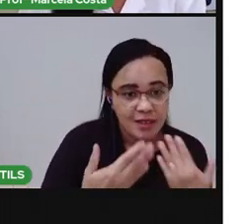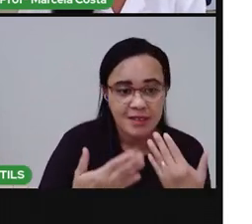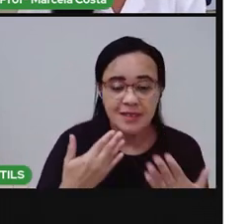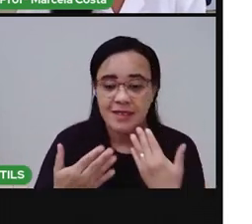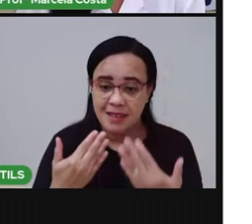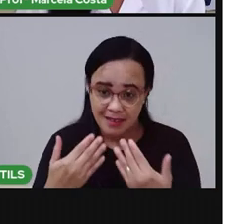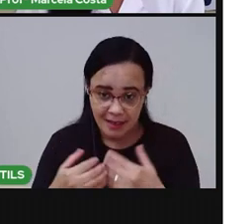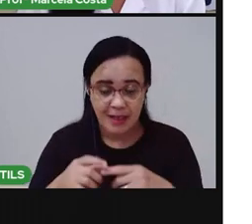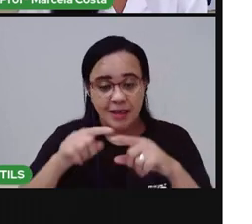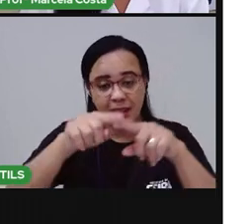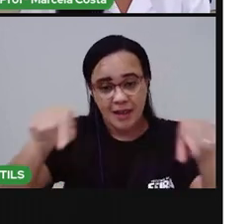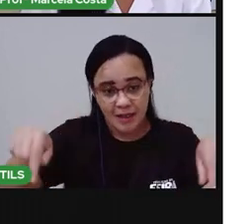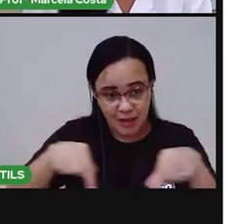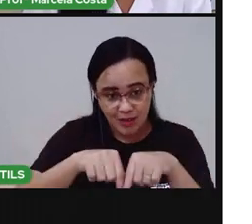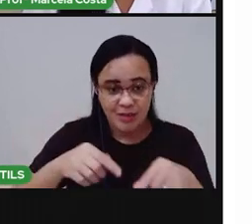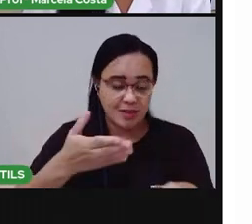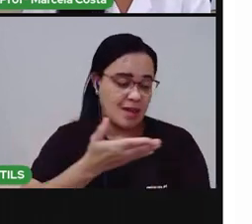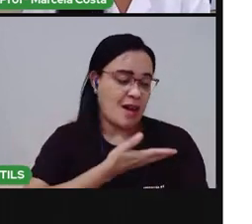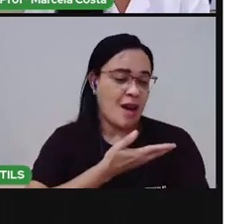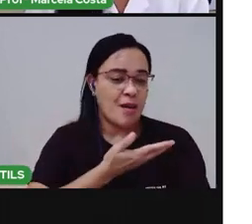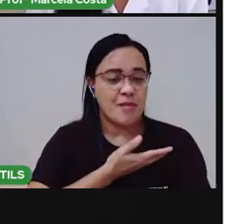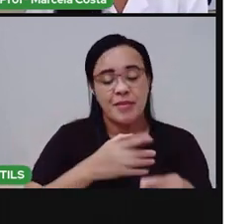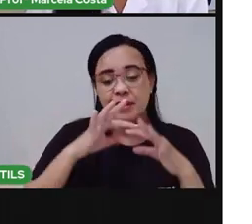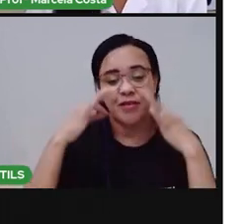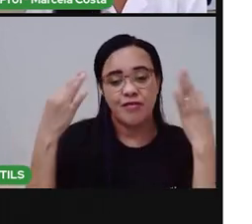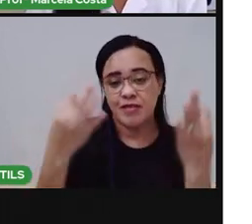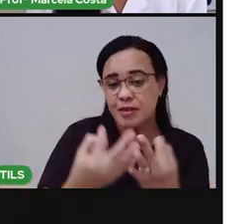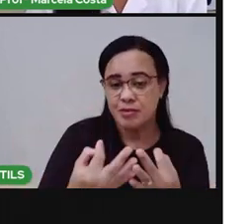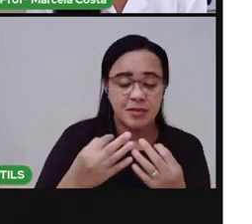convivência, com amigos, familiares.